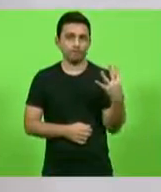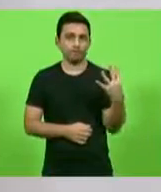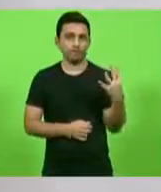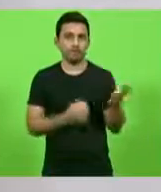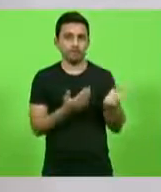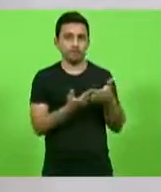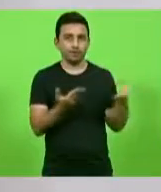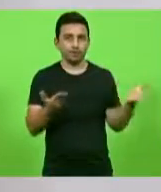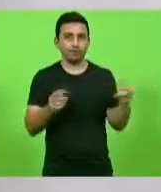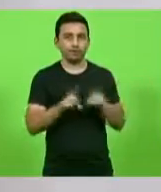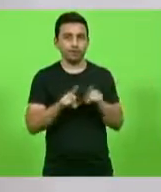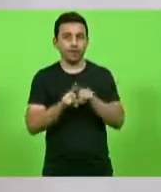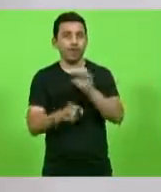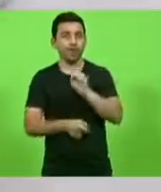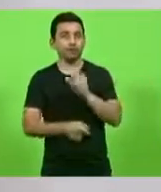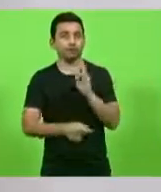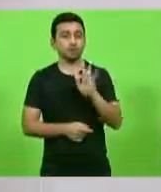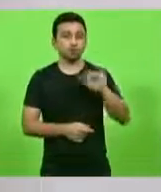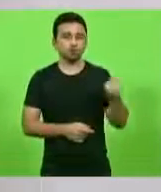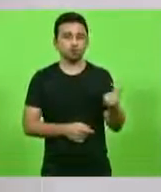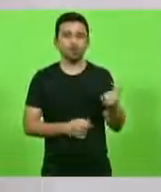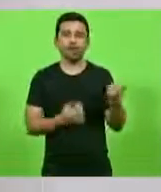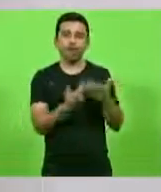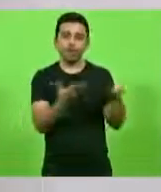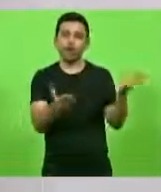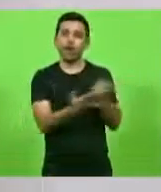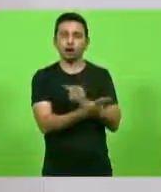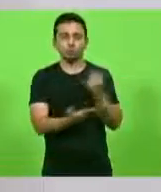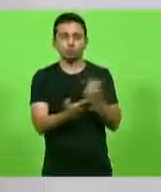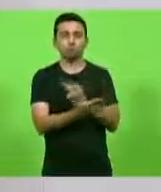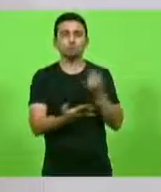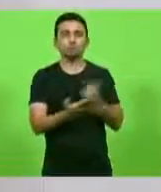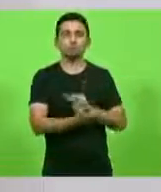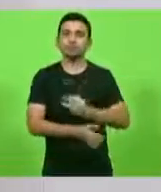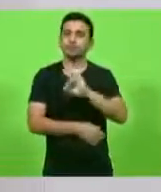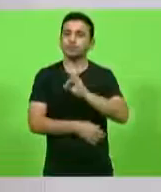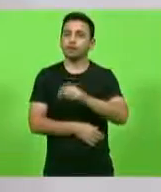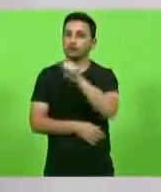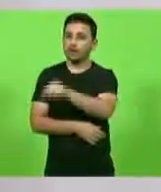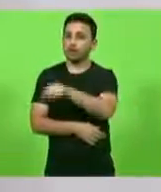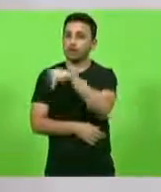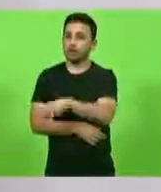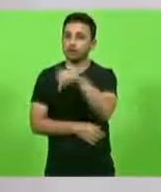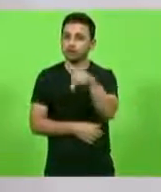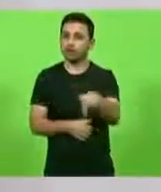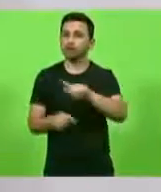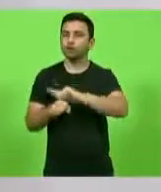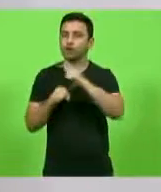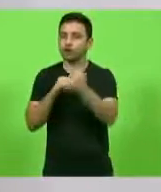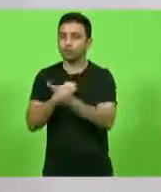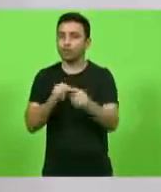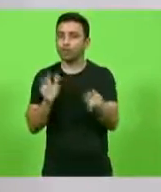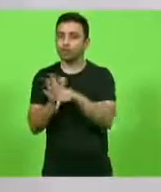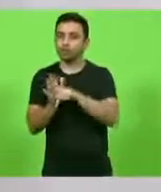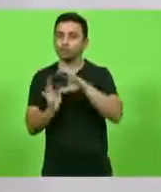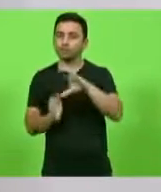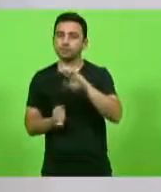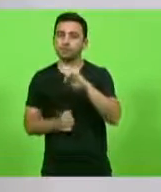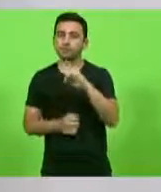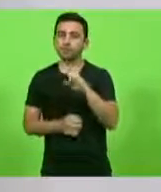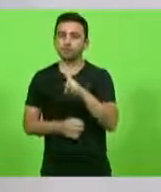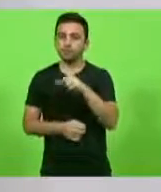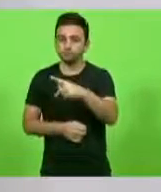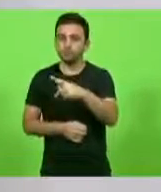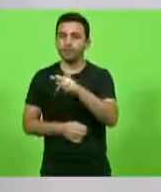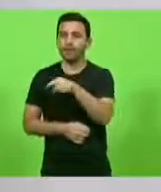e o STJ, estão errados. Quem está certo é o professor de geografia do Sedupe. É